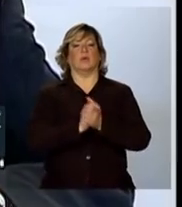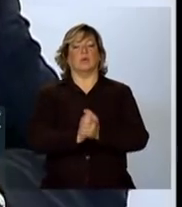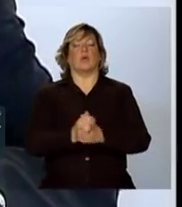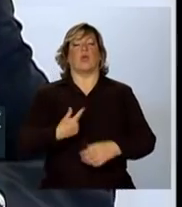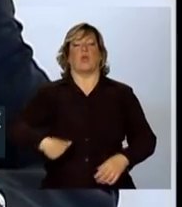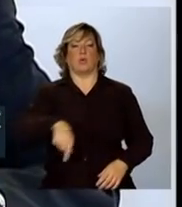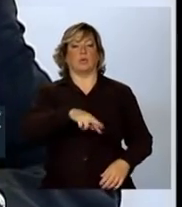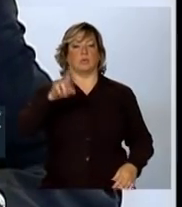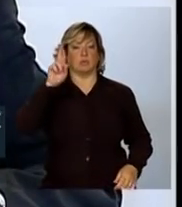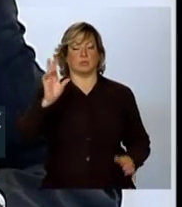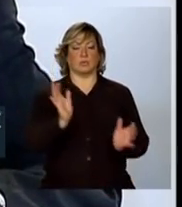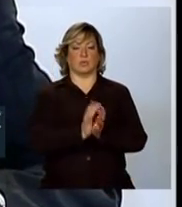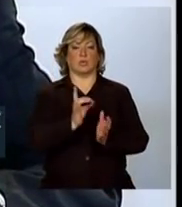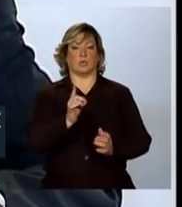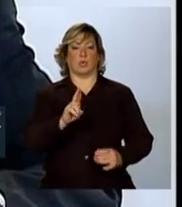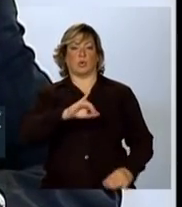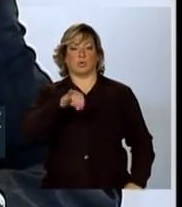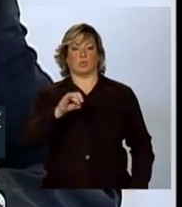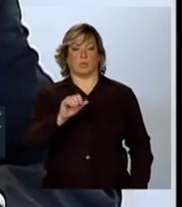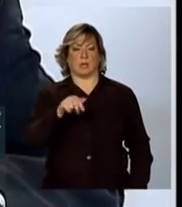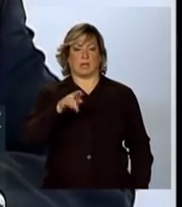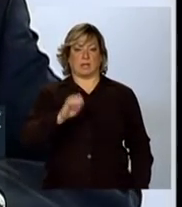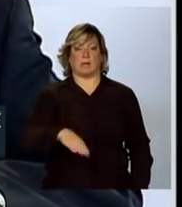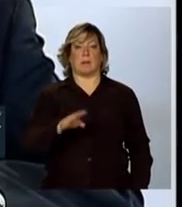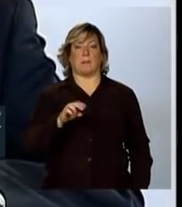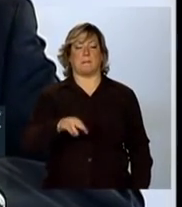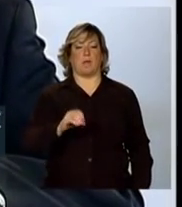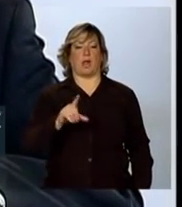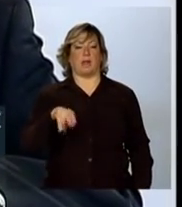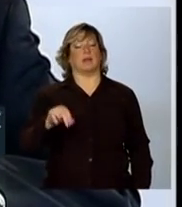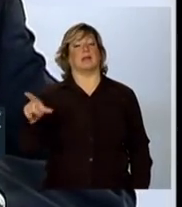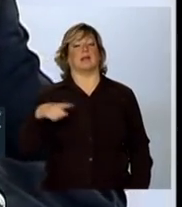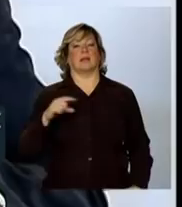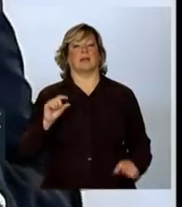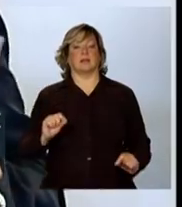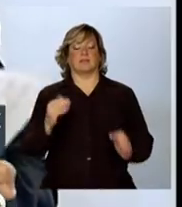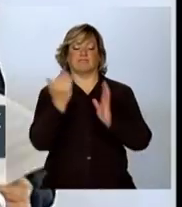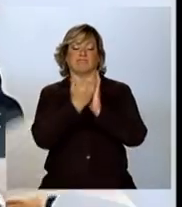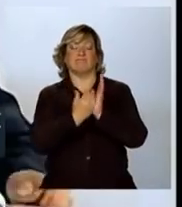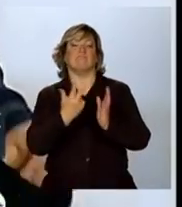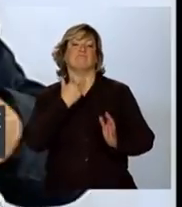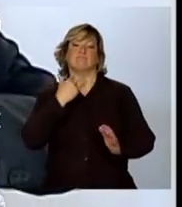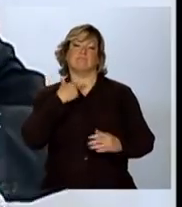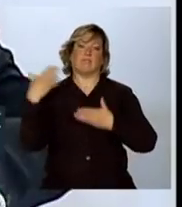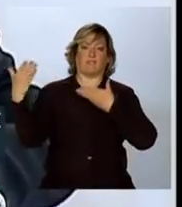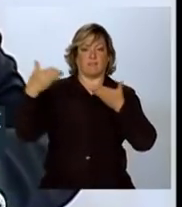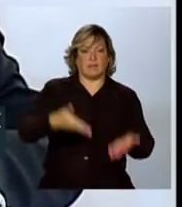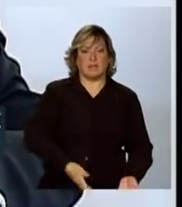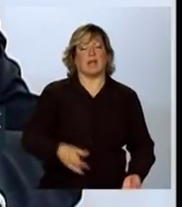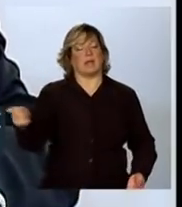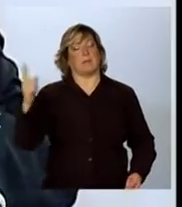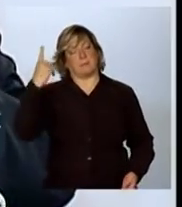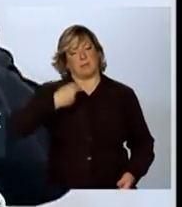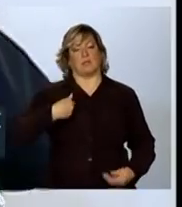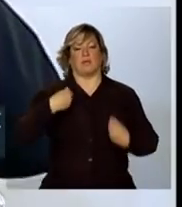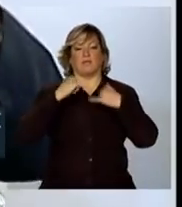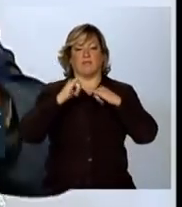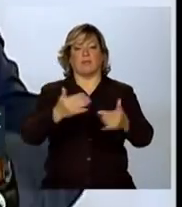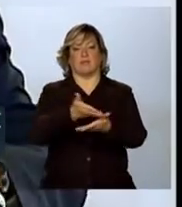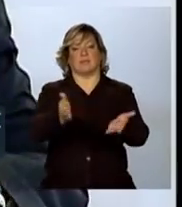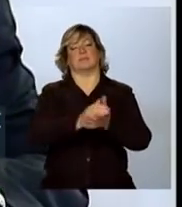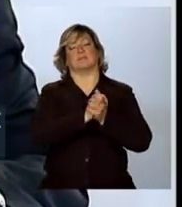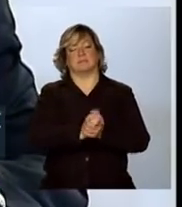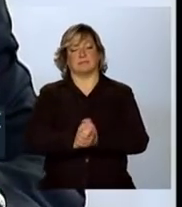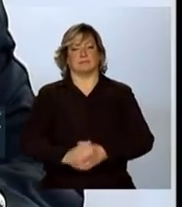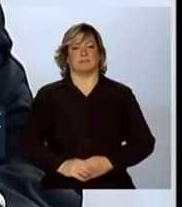representante, o Dr. Joaquim Molina, que, por motivos da Allenda, não pode estar acompanhando-nos